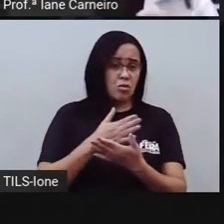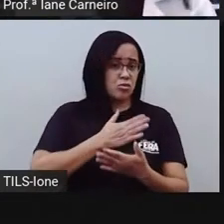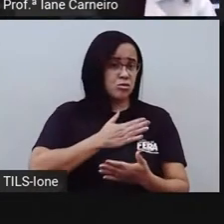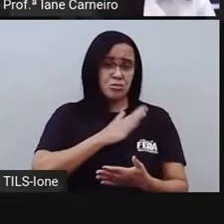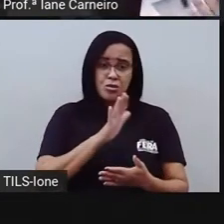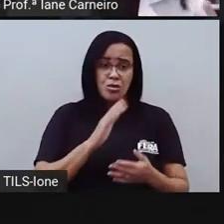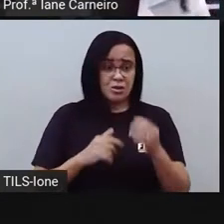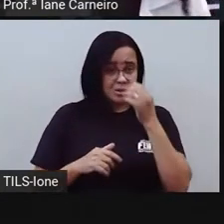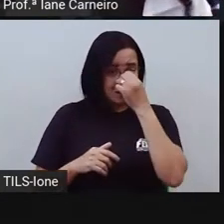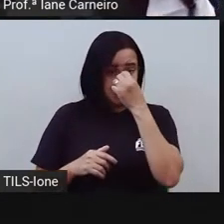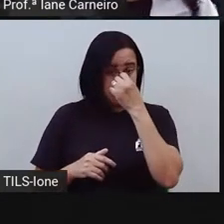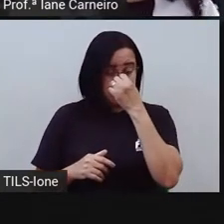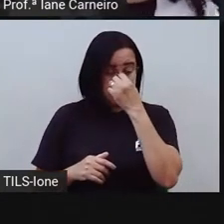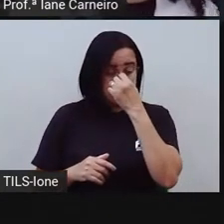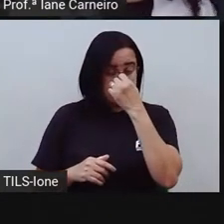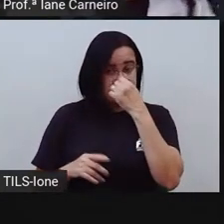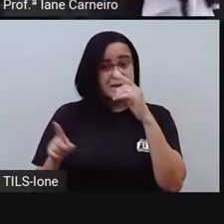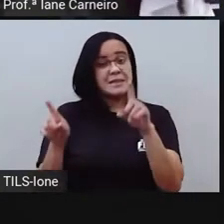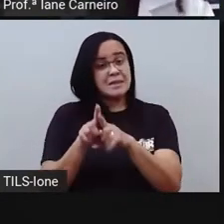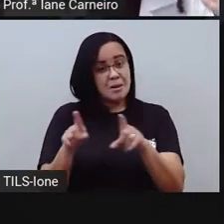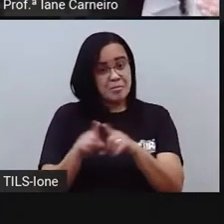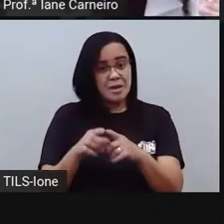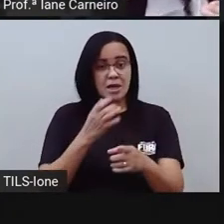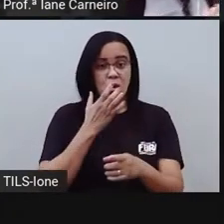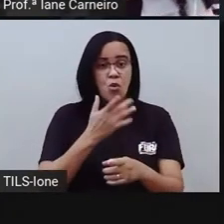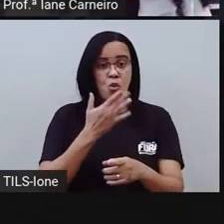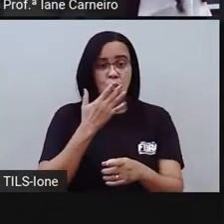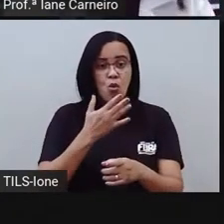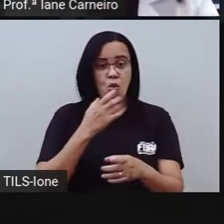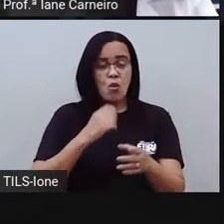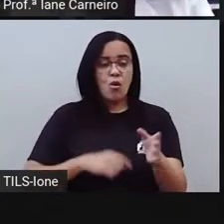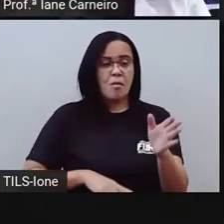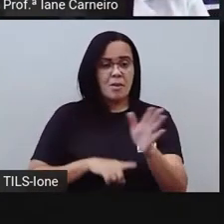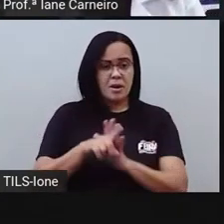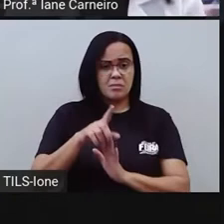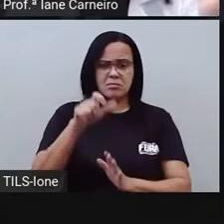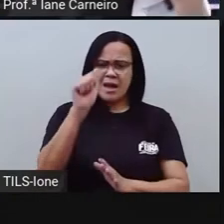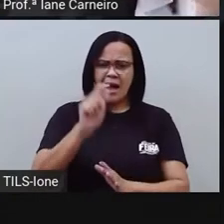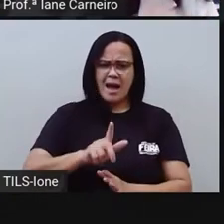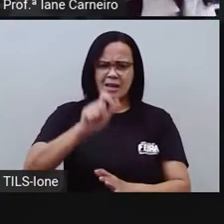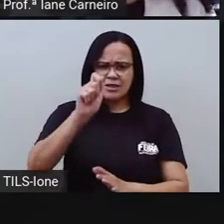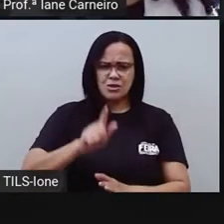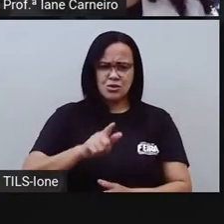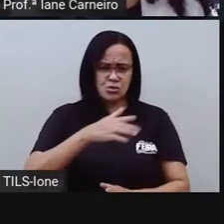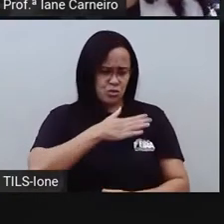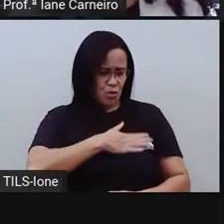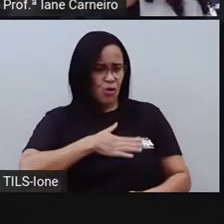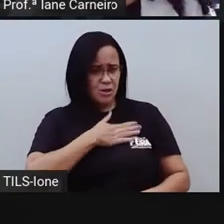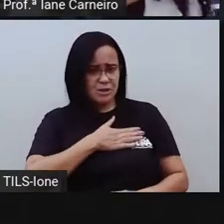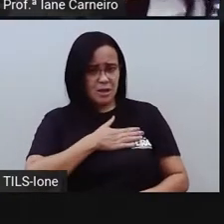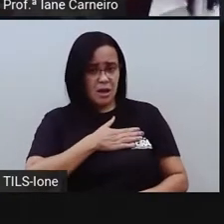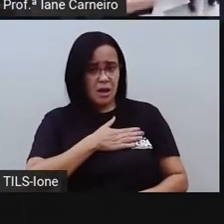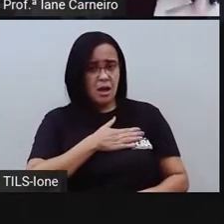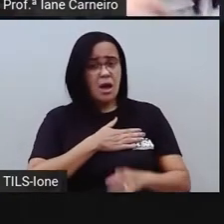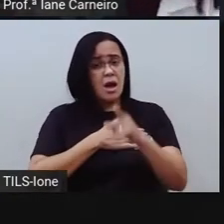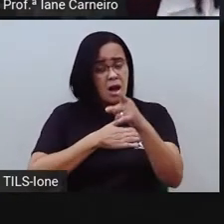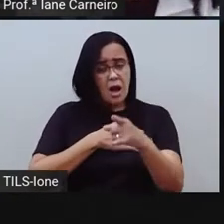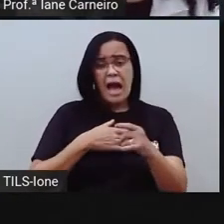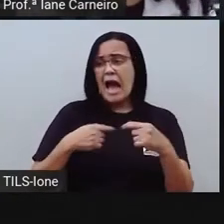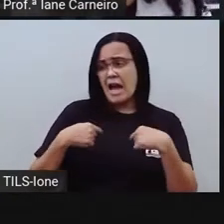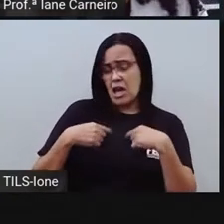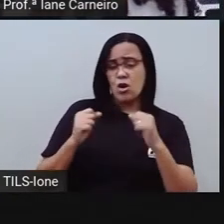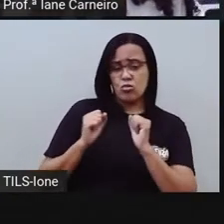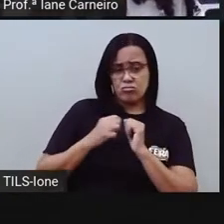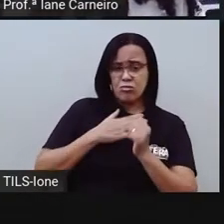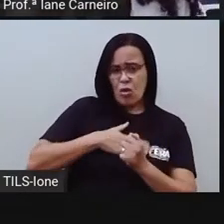né? Provavelmente essa moça aqui gosta, essa aqui e aquela. Outros podem dizer, ah, eu não gosto de azul, não. Aí o outro vai dizer, ah, eu